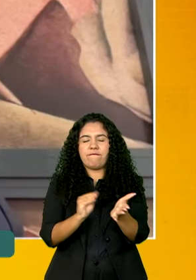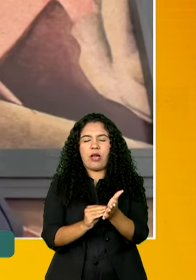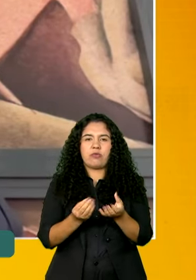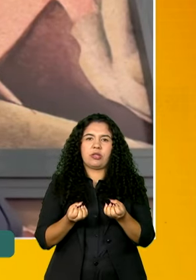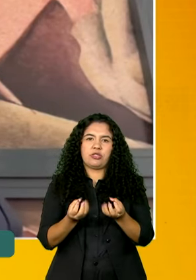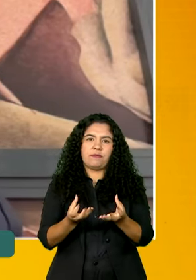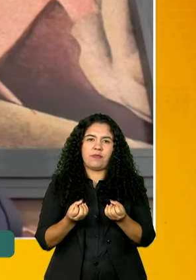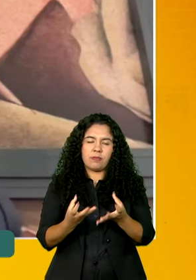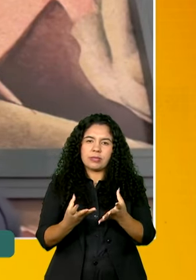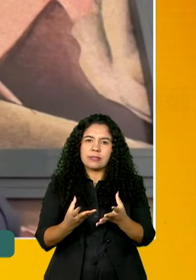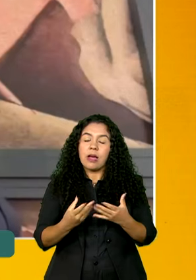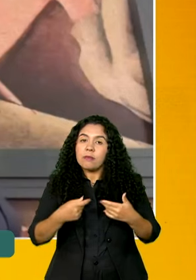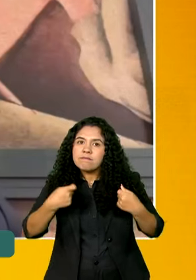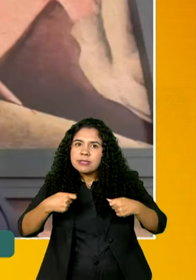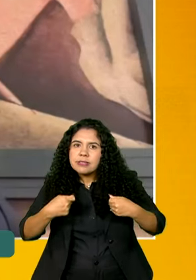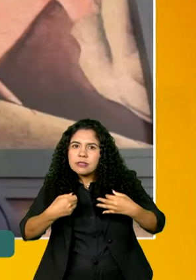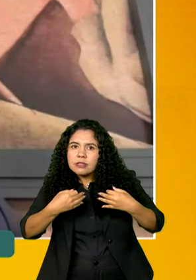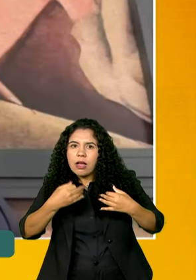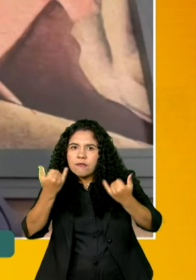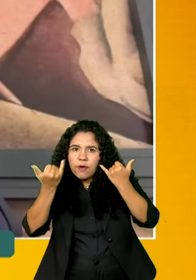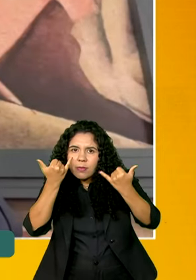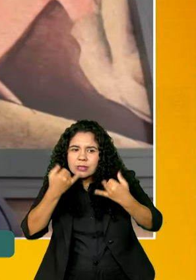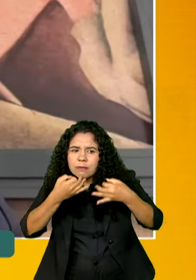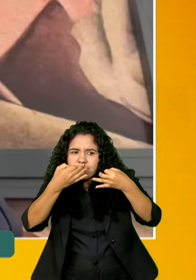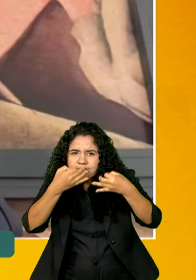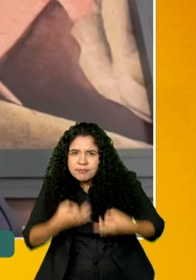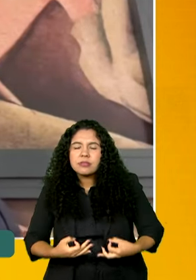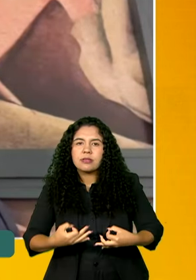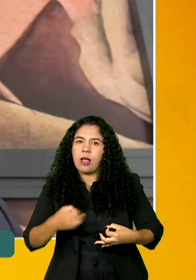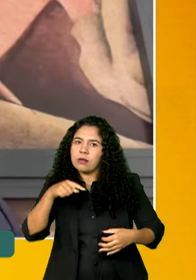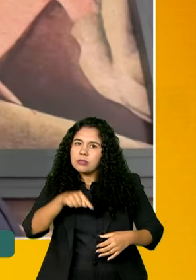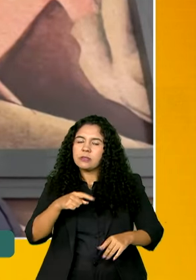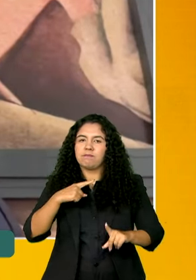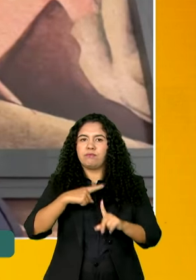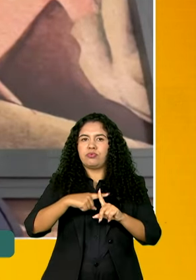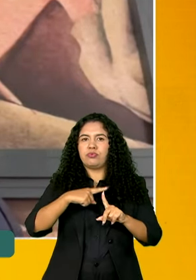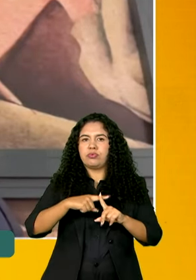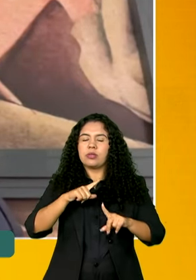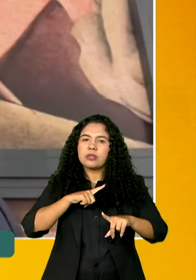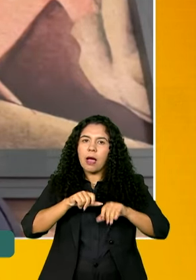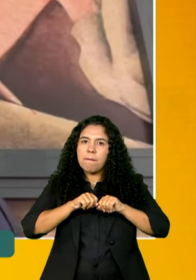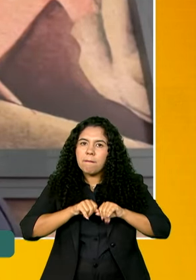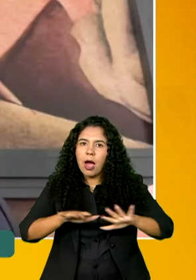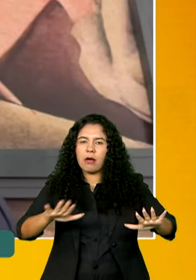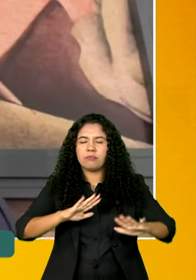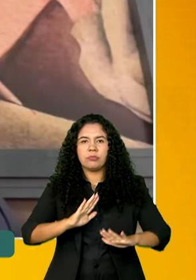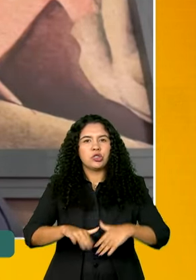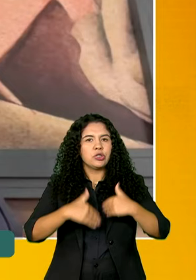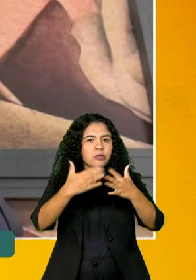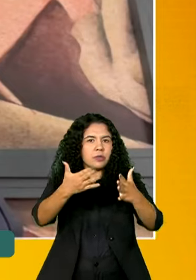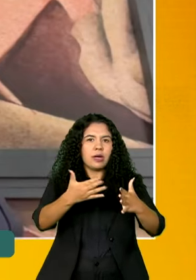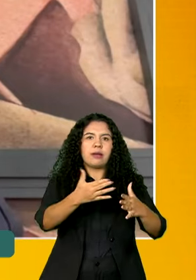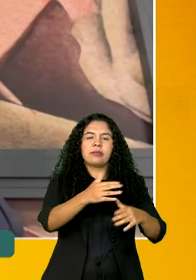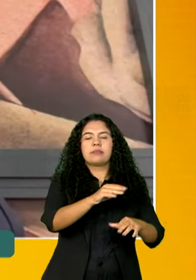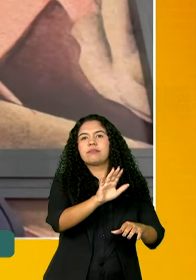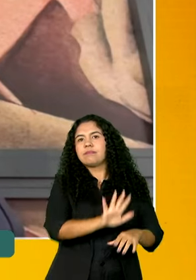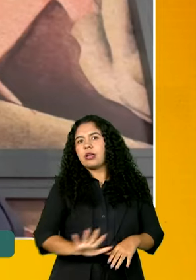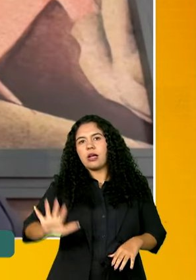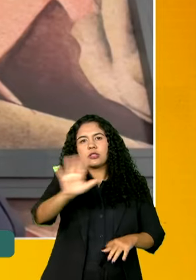integridade da informação é o grande bem que move e permite o desenvolvimento nacional, seja ele social,